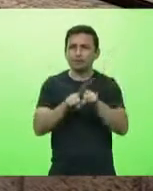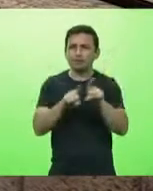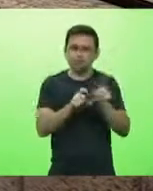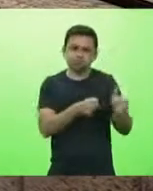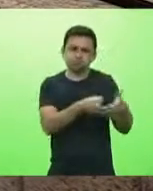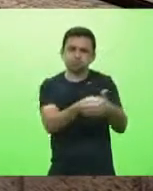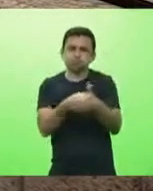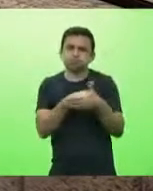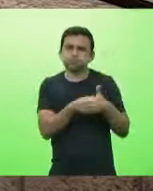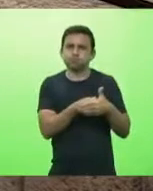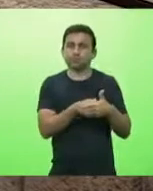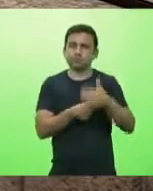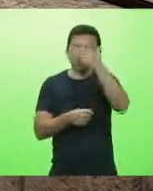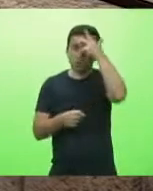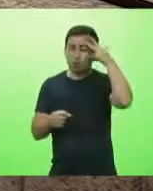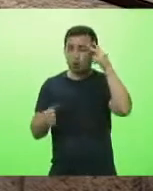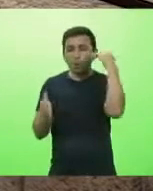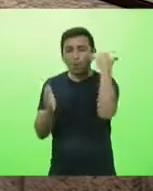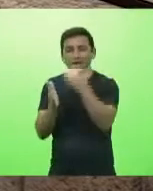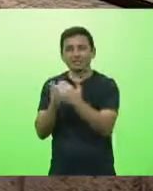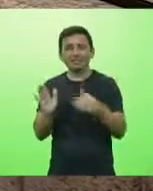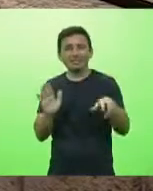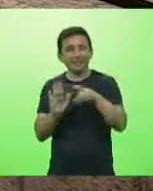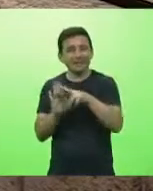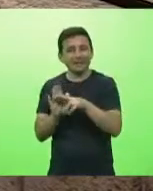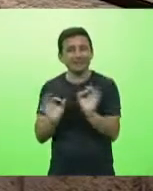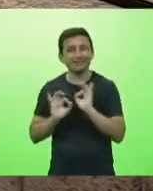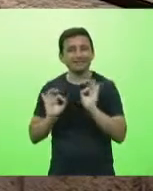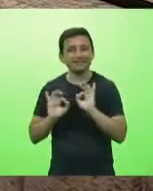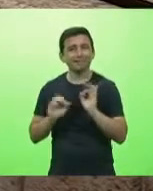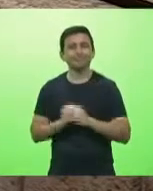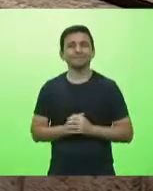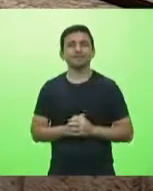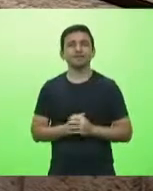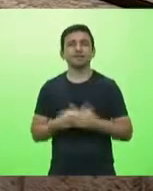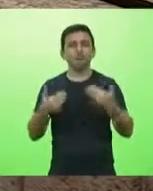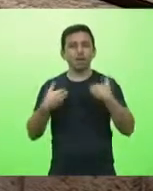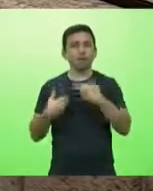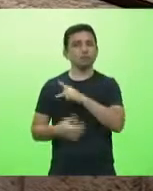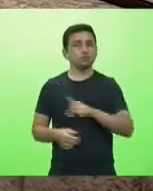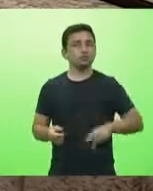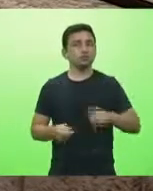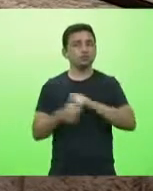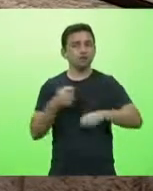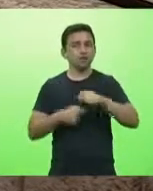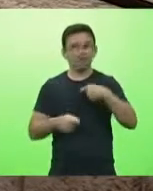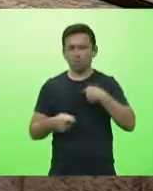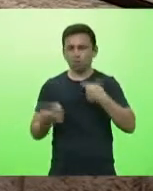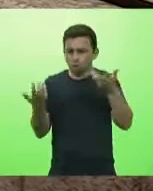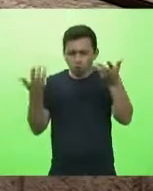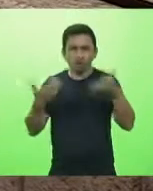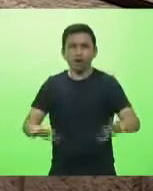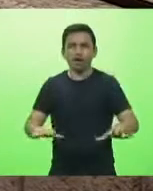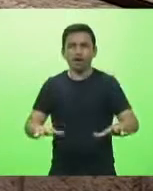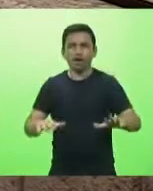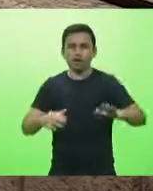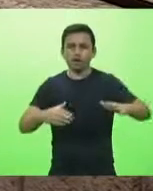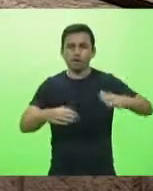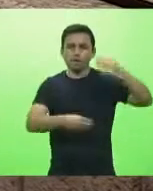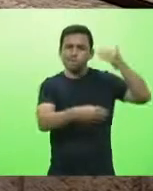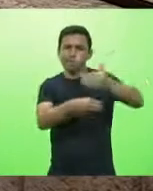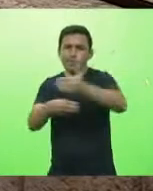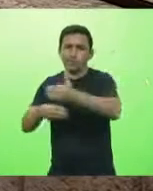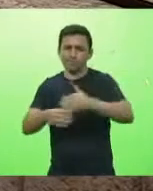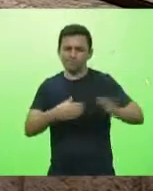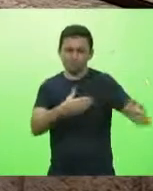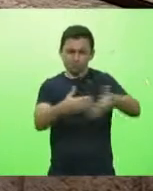e também como presidente da comissão de economia quero dizer aqui que sou contrário ao lockdown eu sou contrário ao fechamento